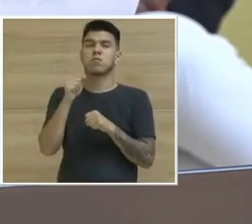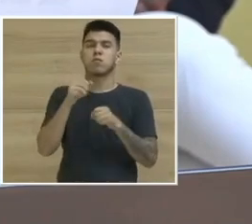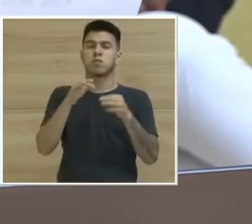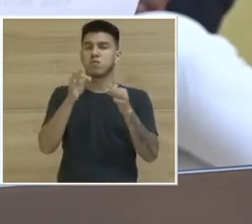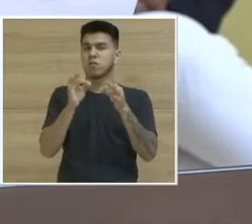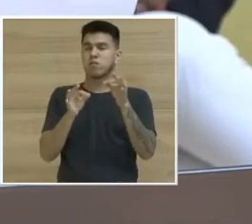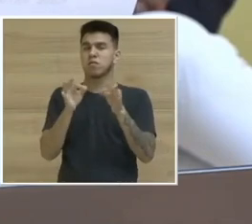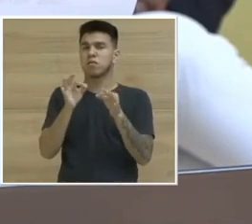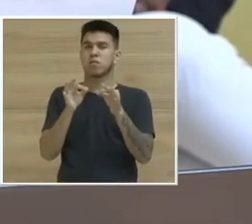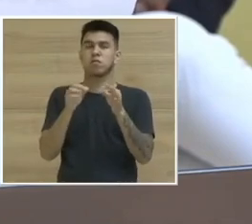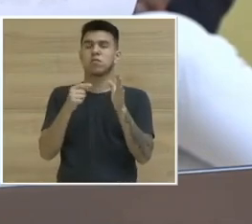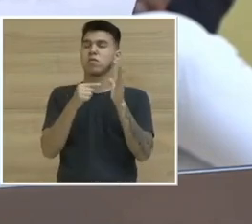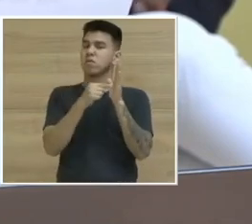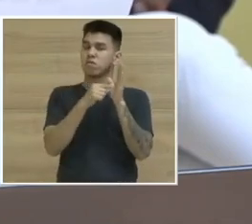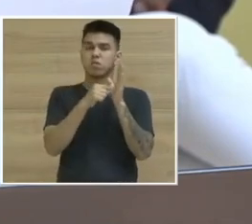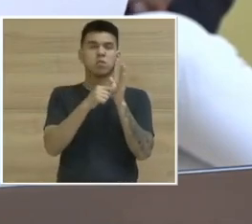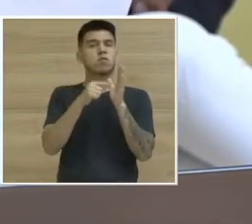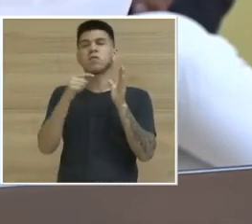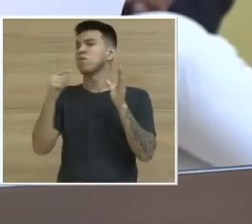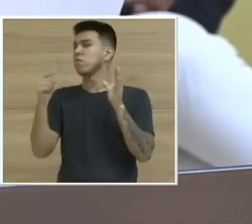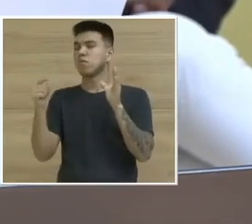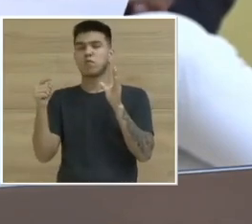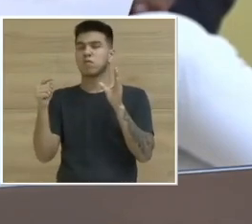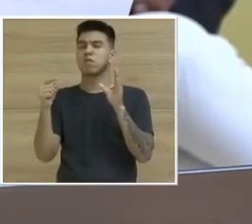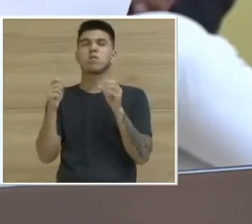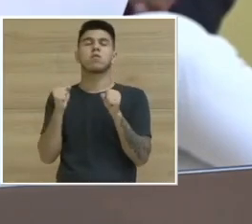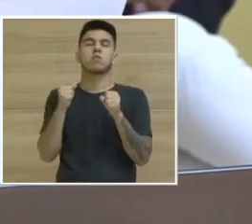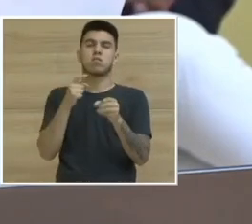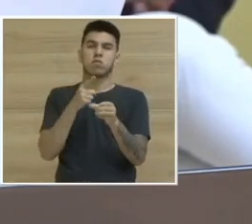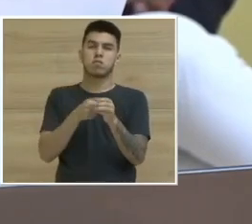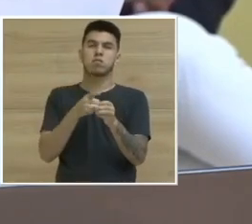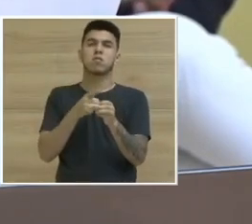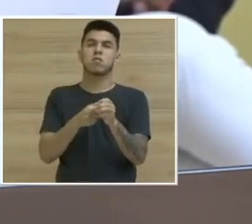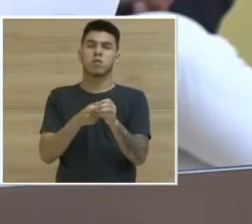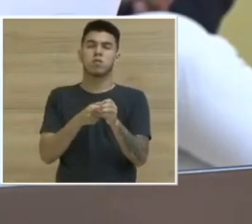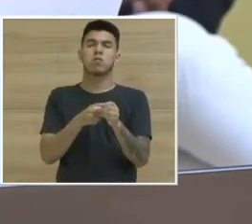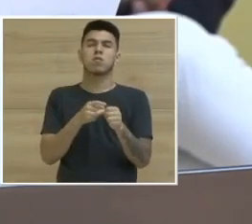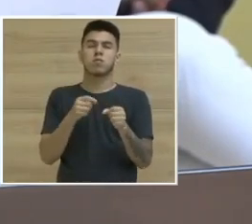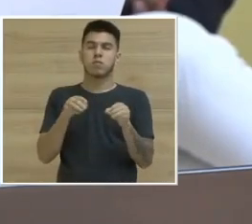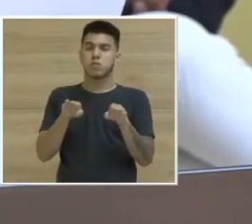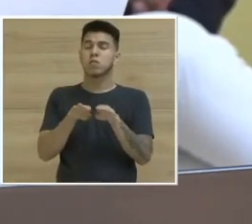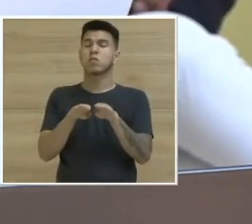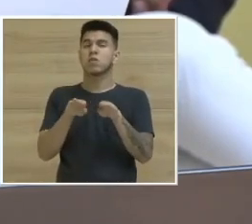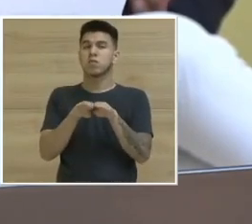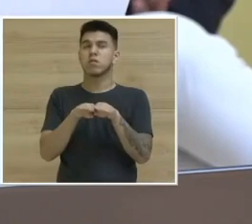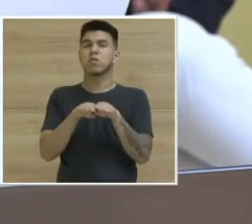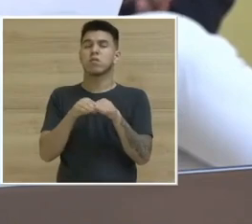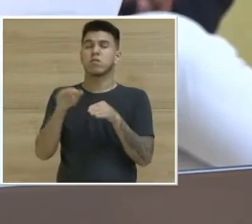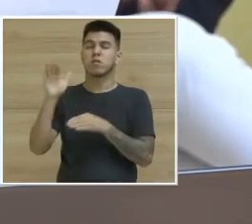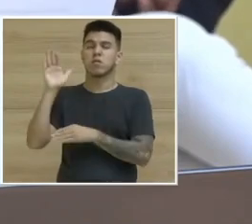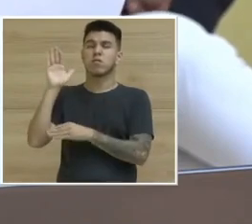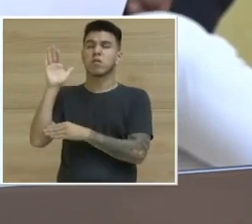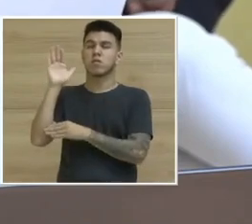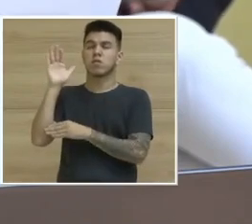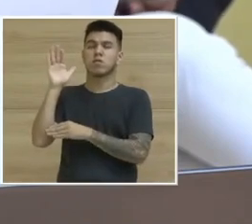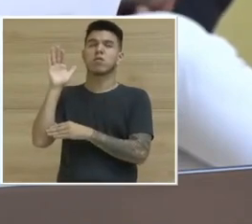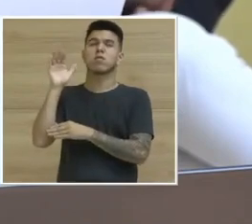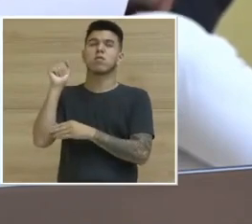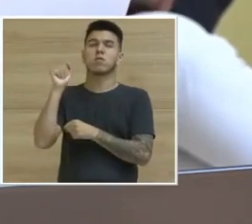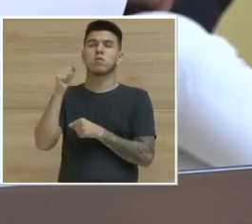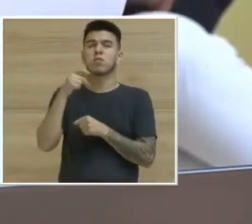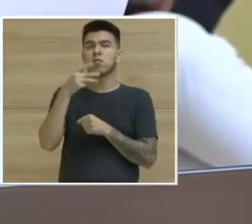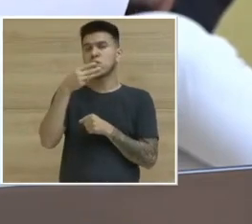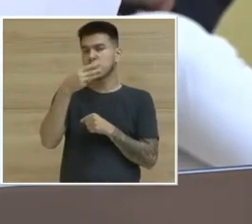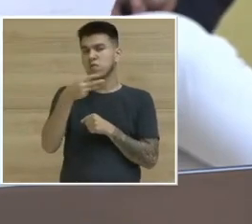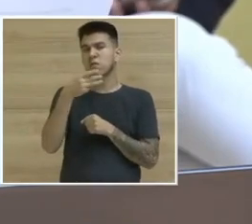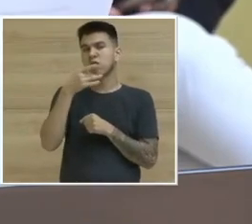direta e indireta do município. Também sugere a colocação de placas de sinalização trilingüe